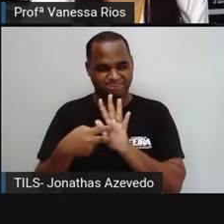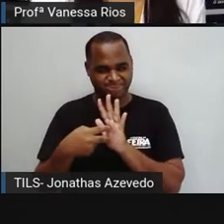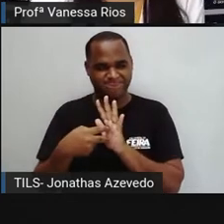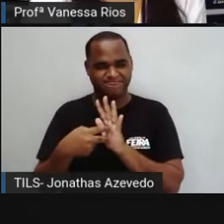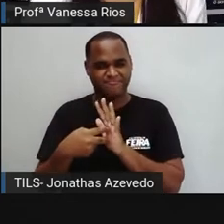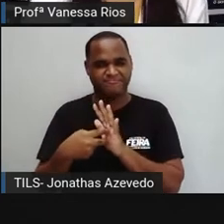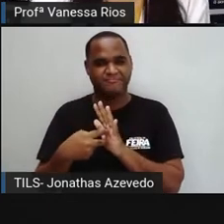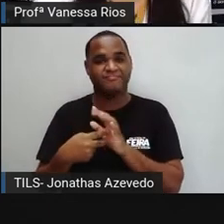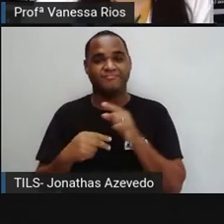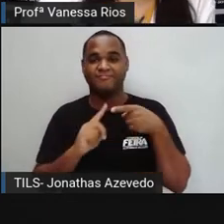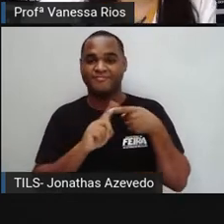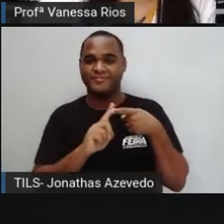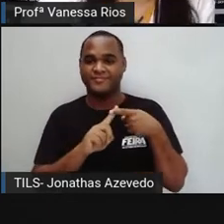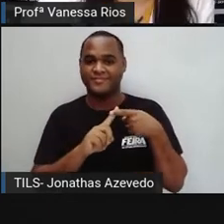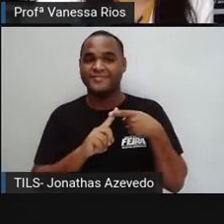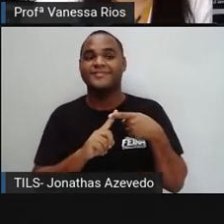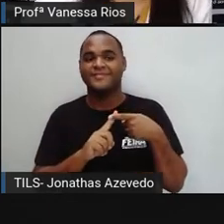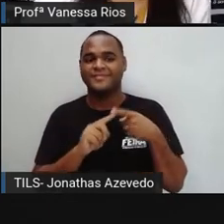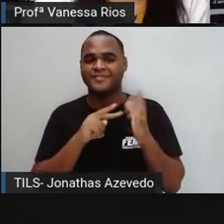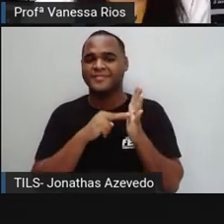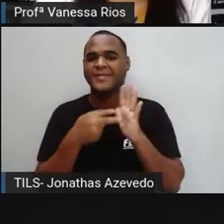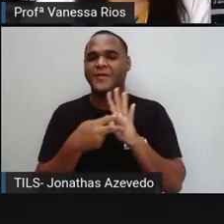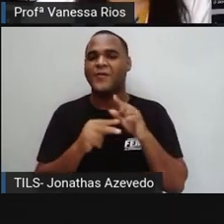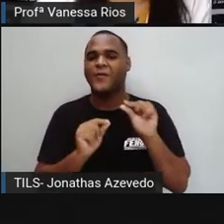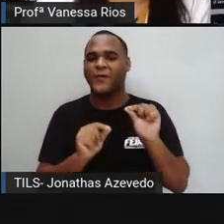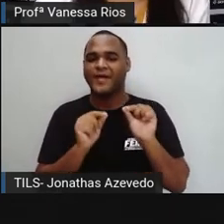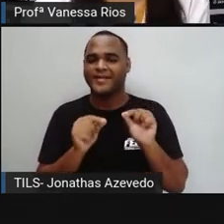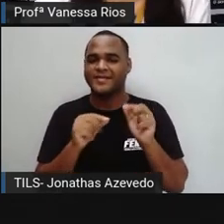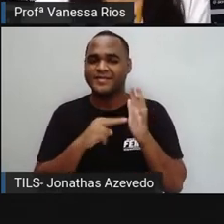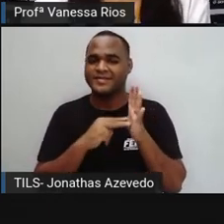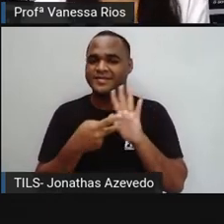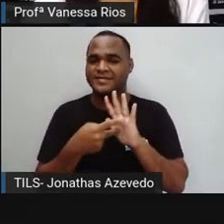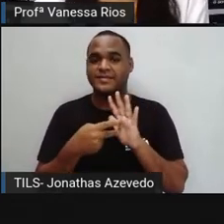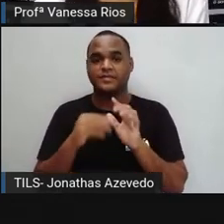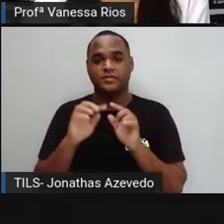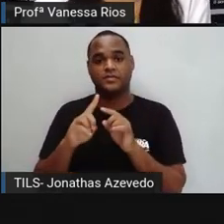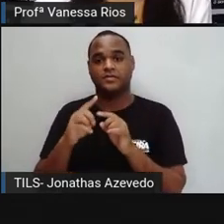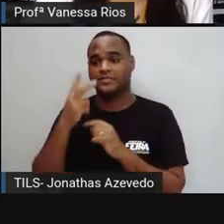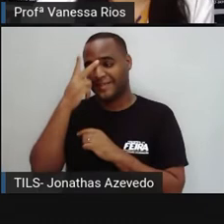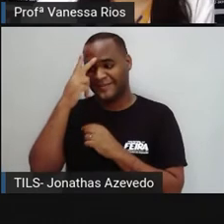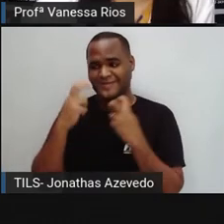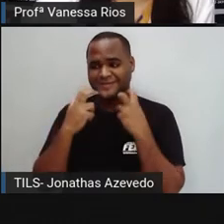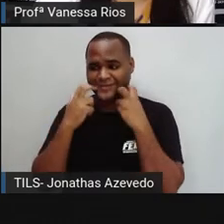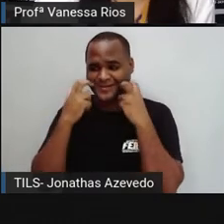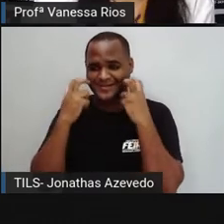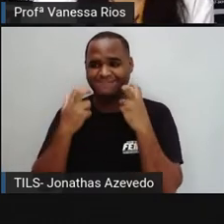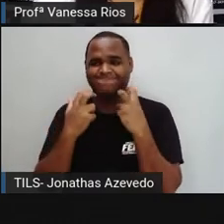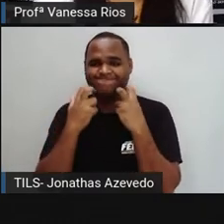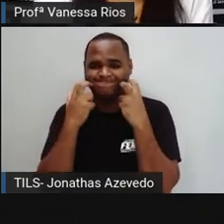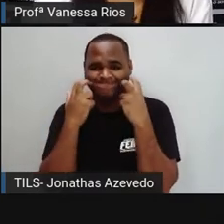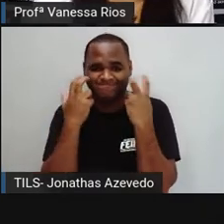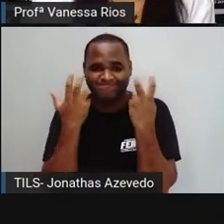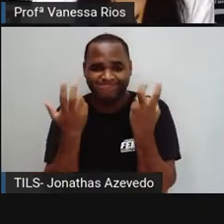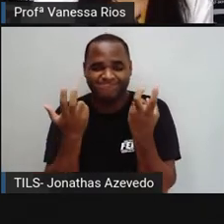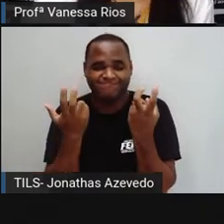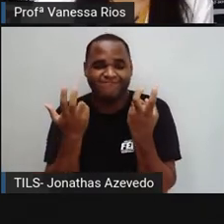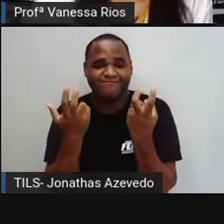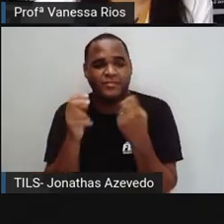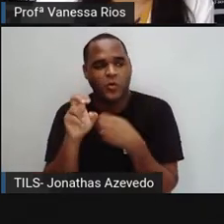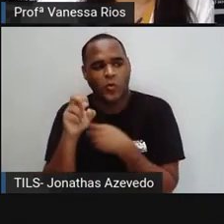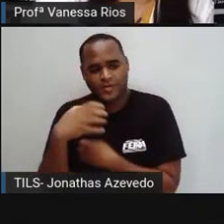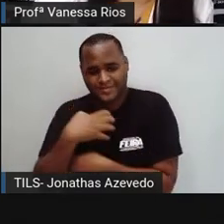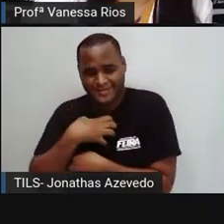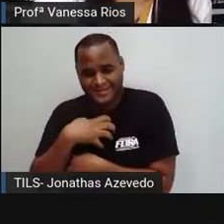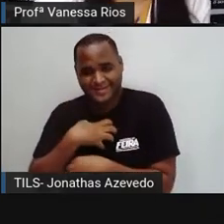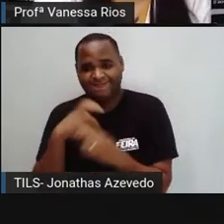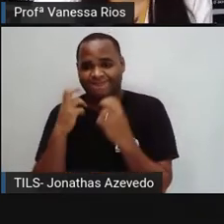Então, por exemplo, pagar mico. O significa pagar mico? Situação em que a pessoa sente vergonha ou passa, né?